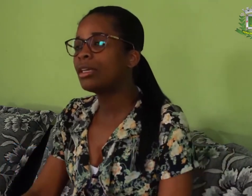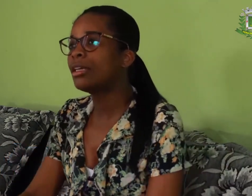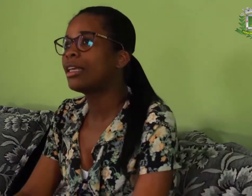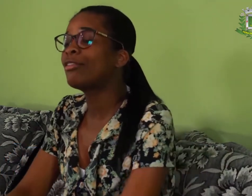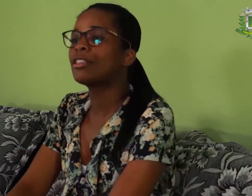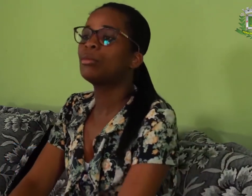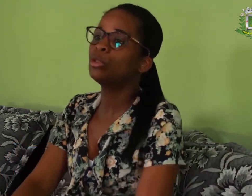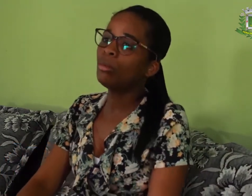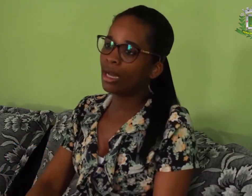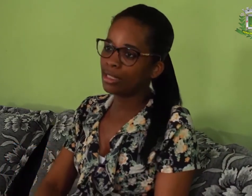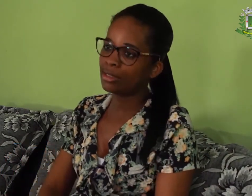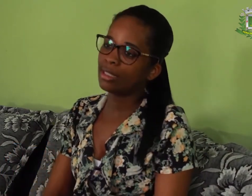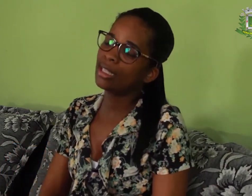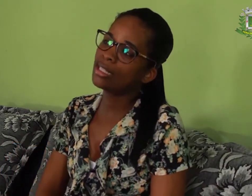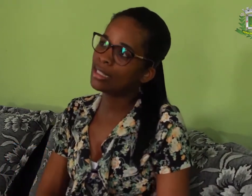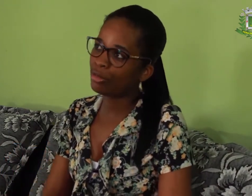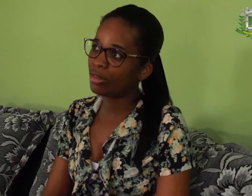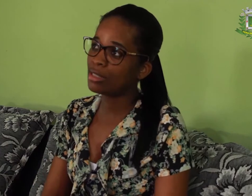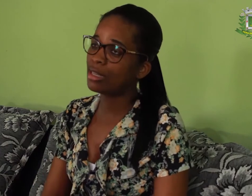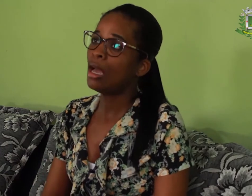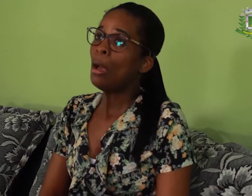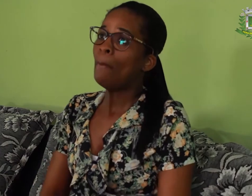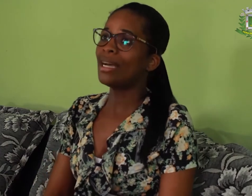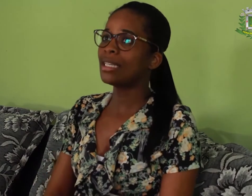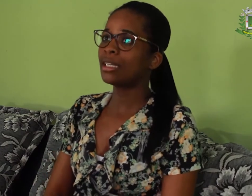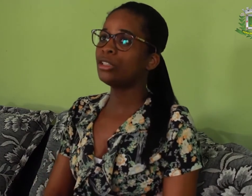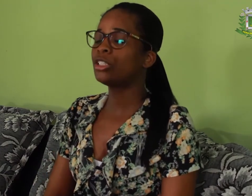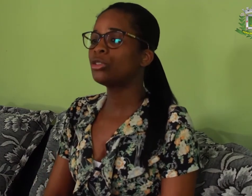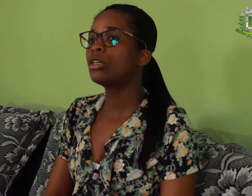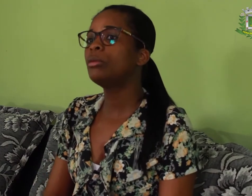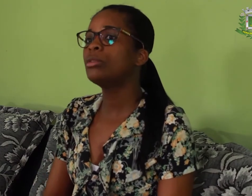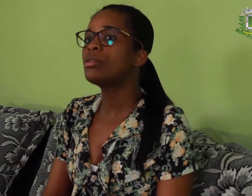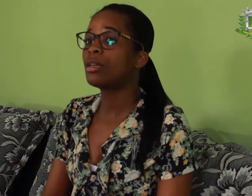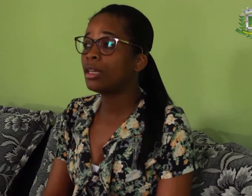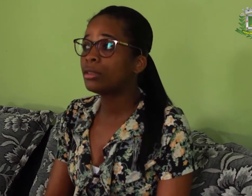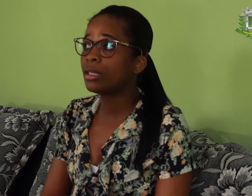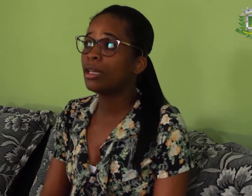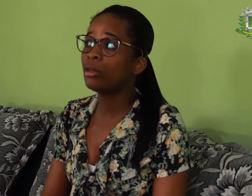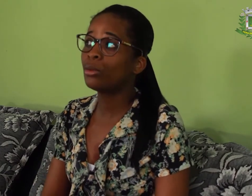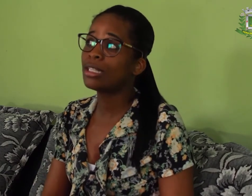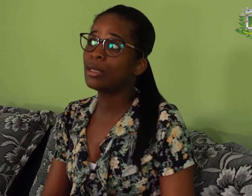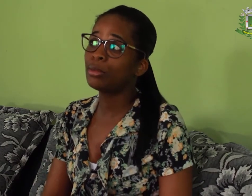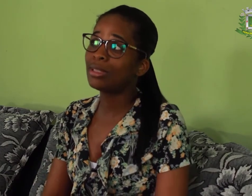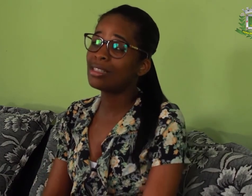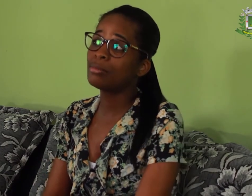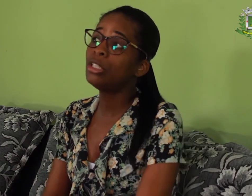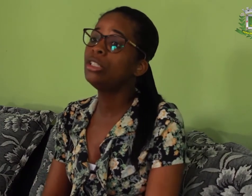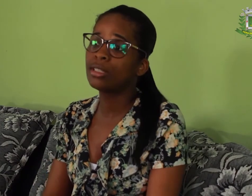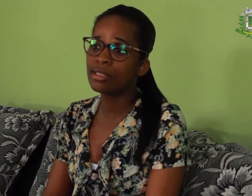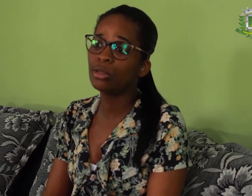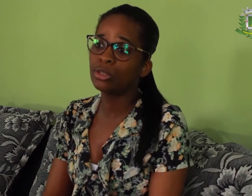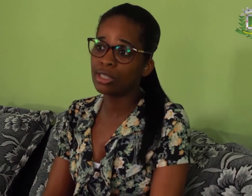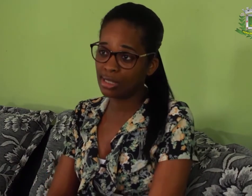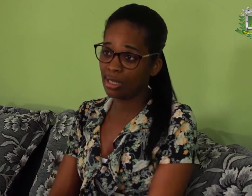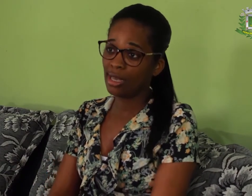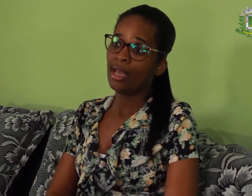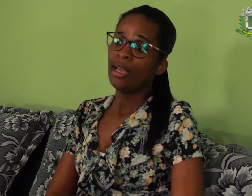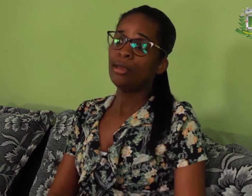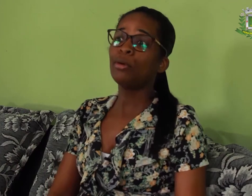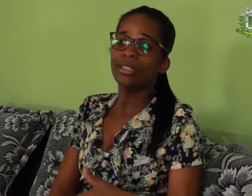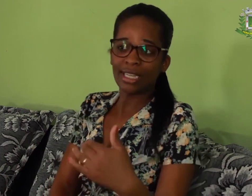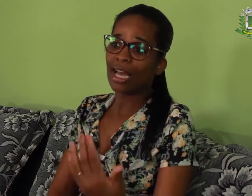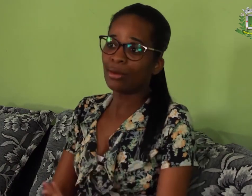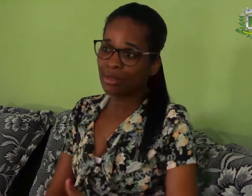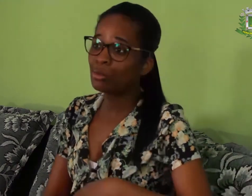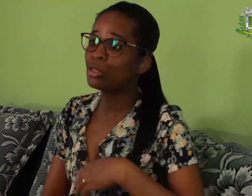sabe que tem que fazer muito mais, é necessário fazer. Mas acredito que esteja no caminho certo, né? Eu dou o exemplo das meninas que hoje se